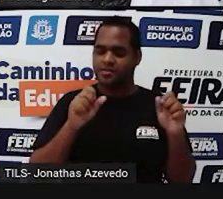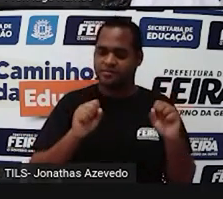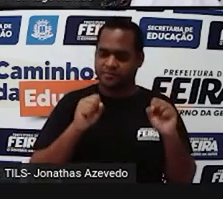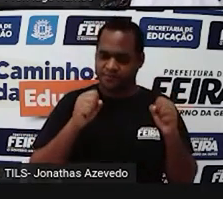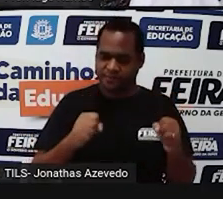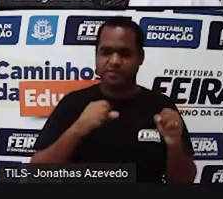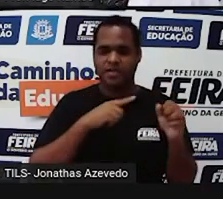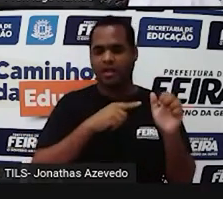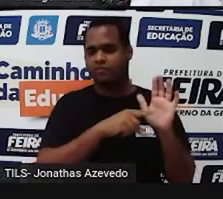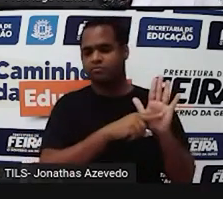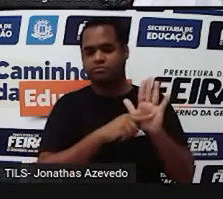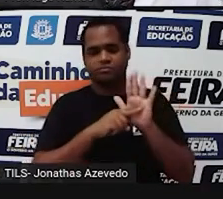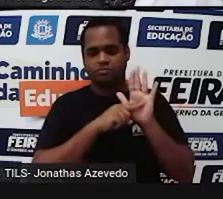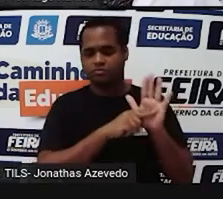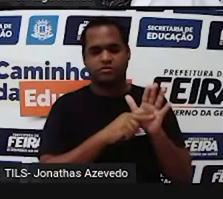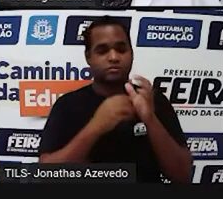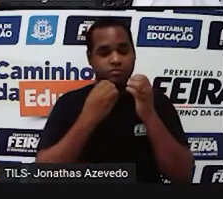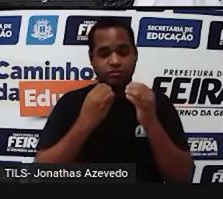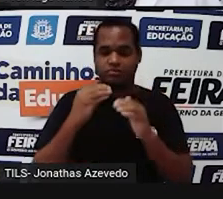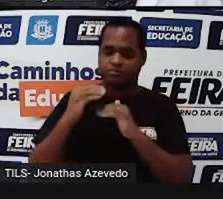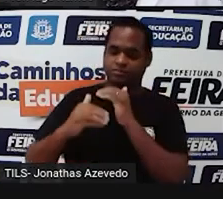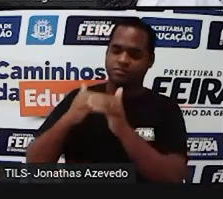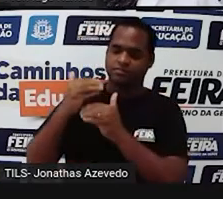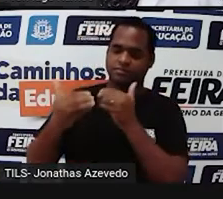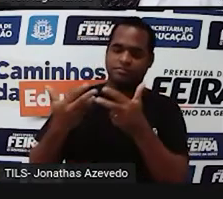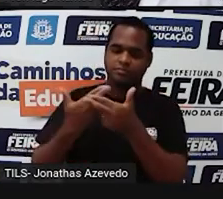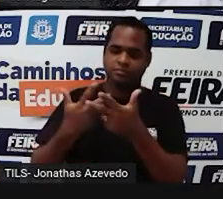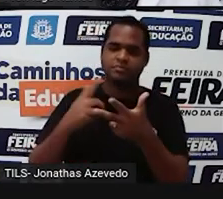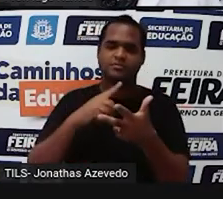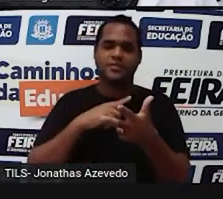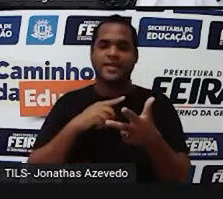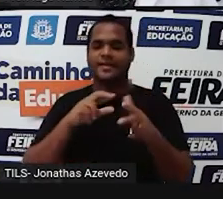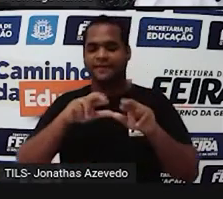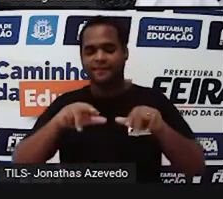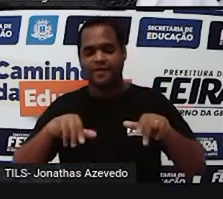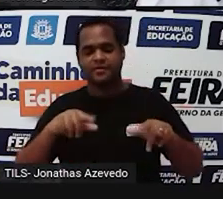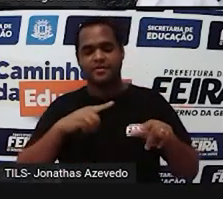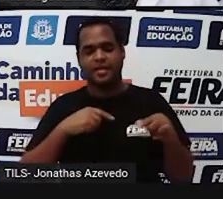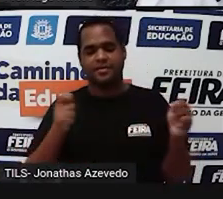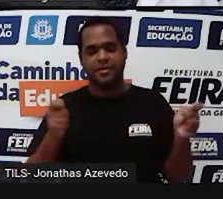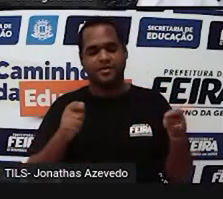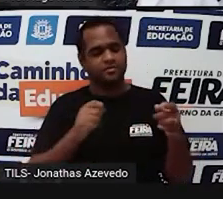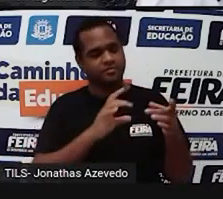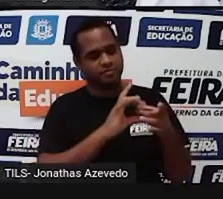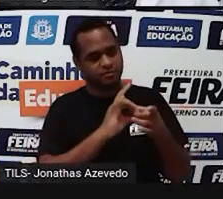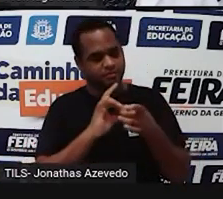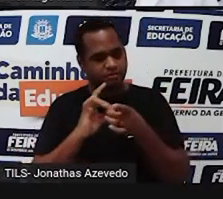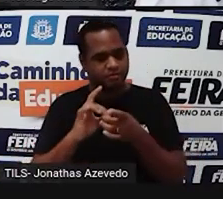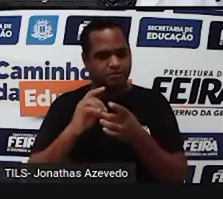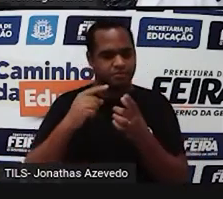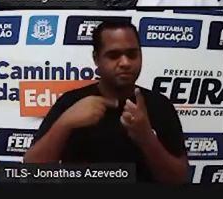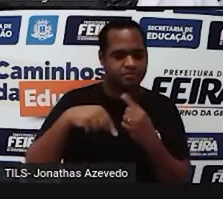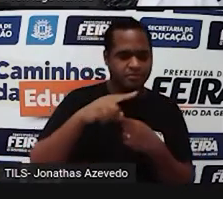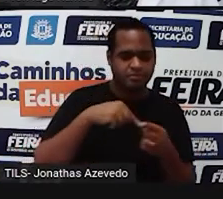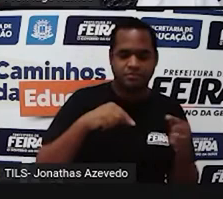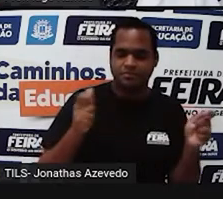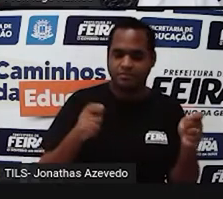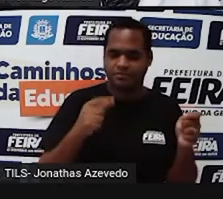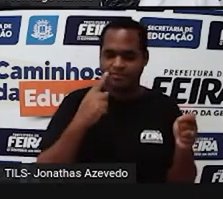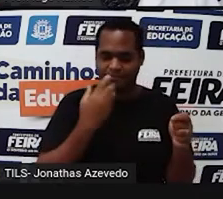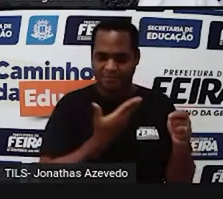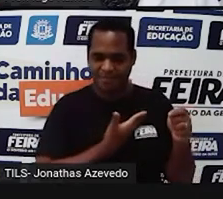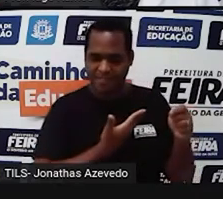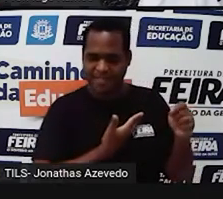a desenvolver coisas que estão ligadas à nossa amiga